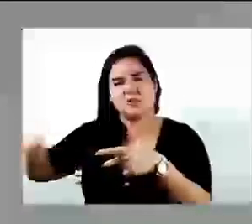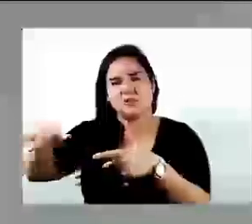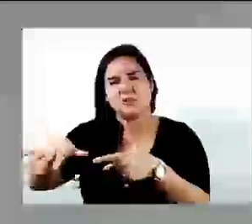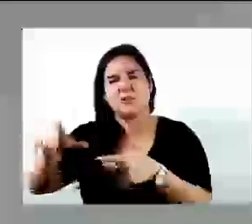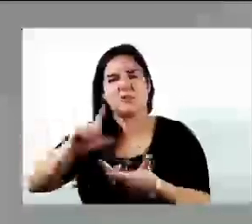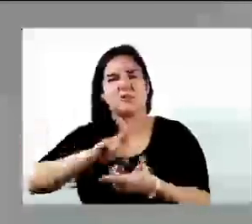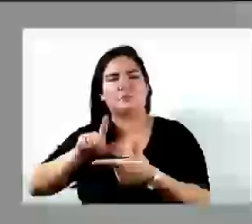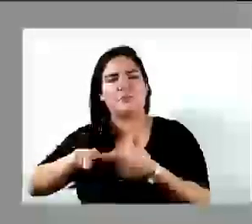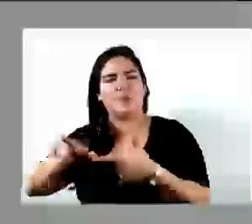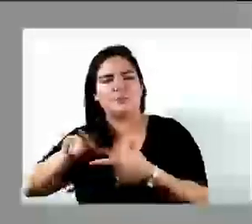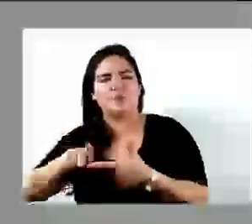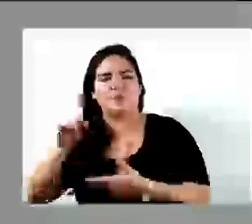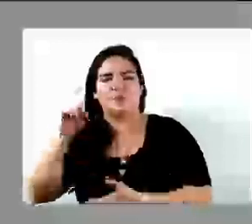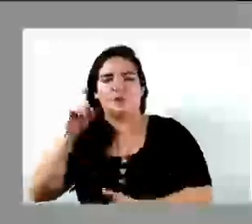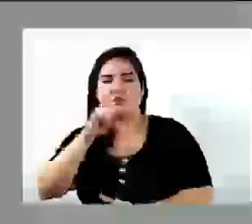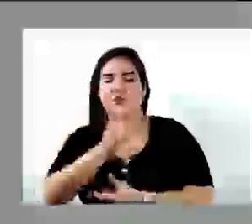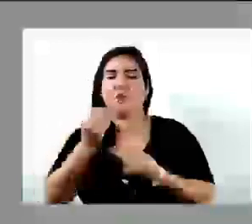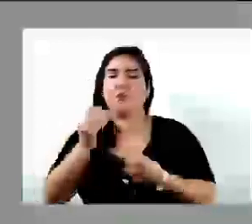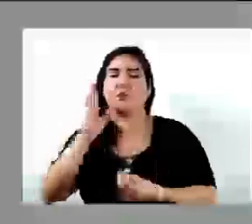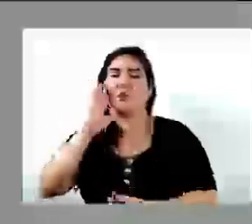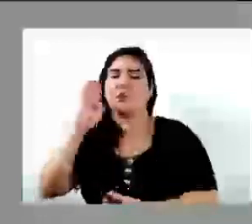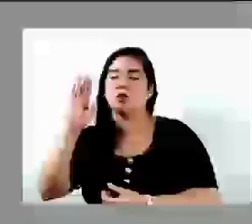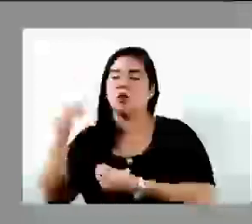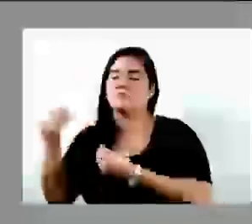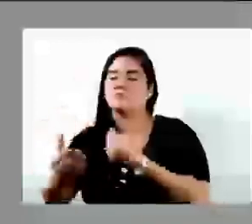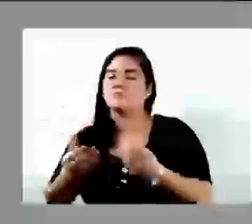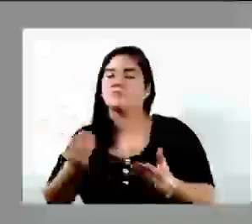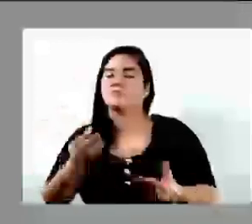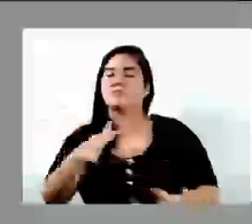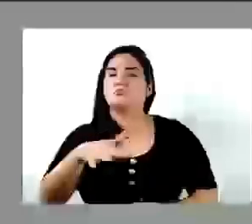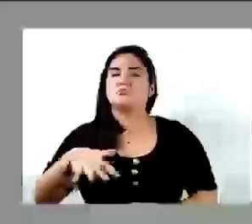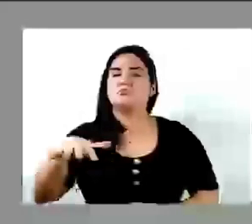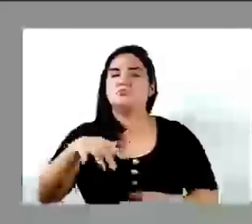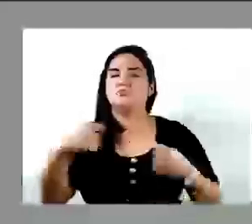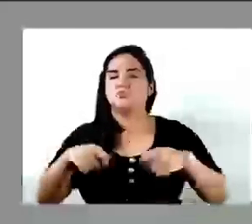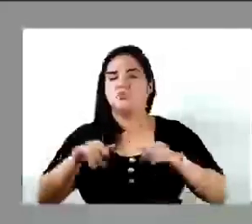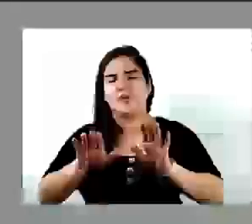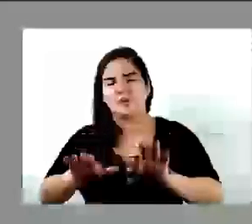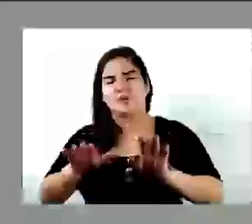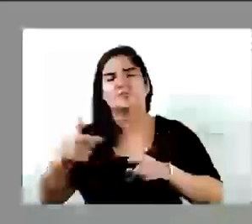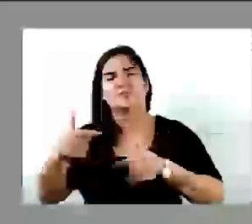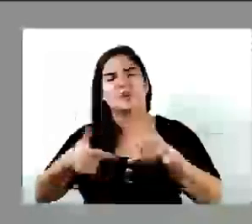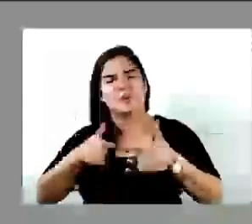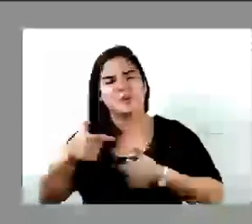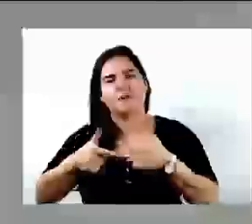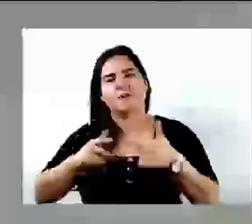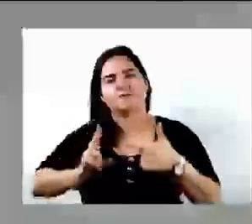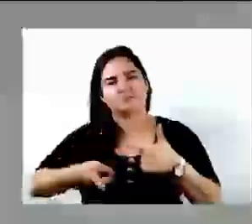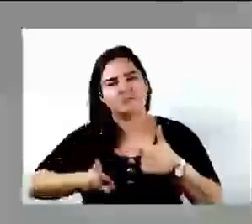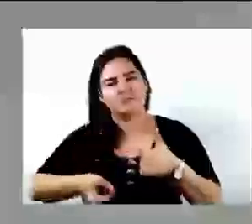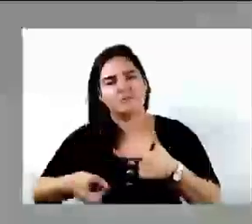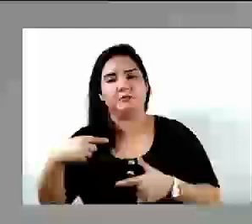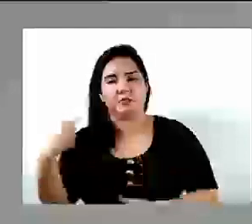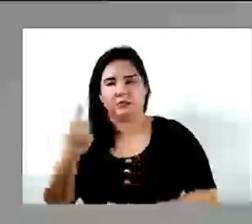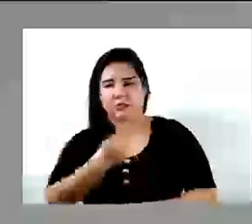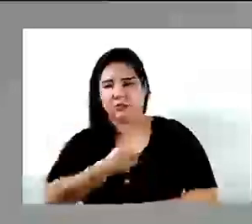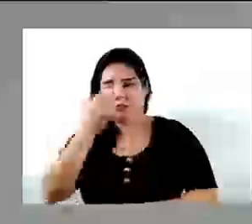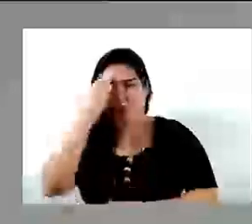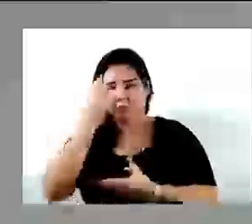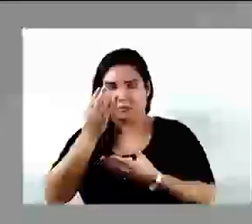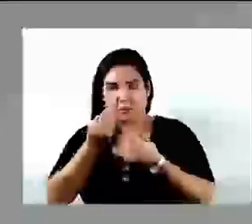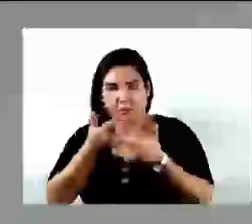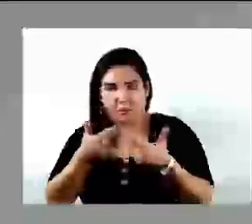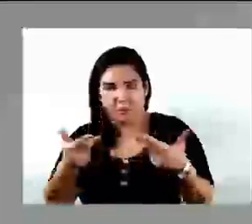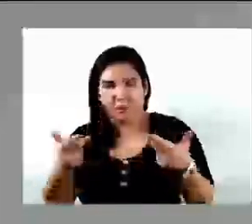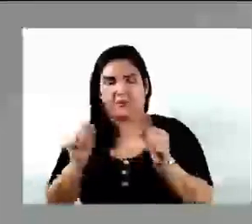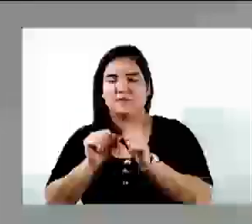calamidades e ter que priorizar as prioridades das prioridades. Mas, enfim, o trabalho continua, a gente sabe que tem muita coisa a ser feita, mas eu